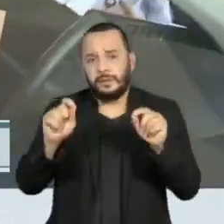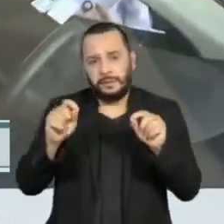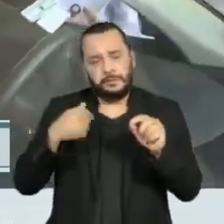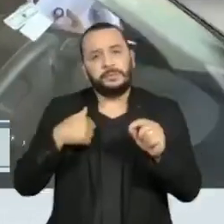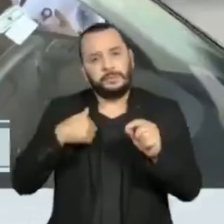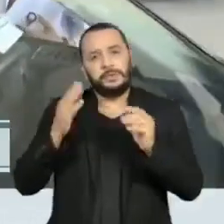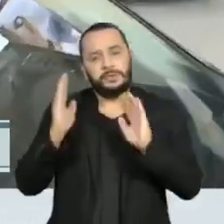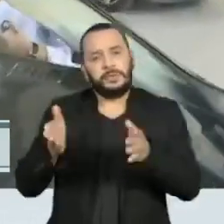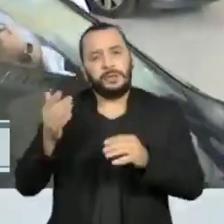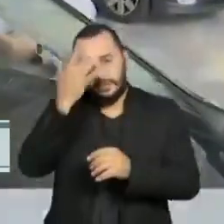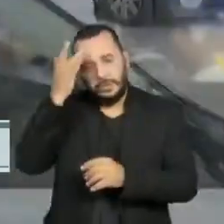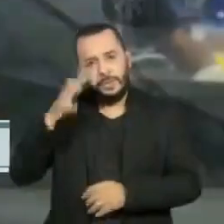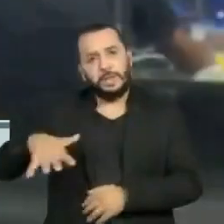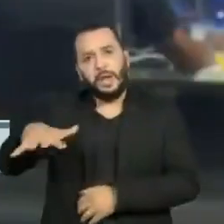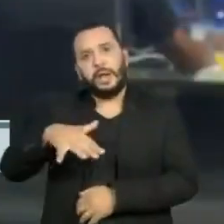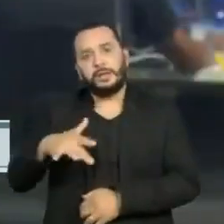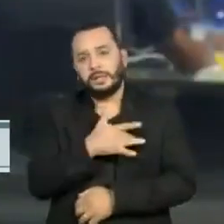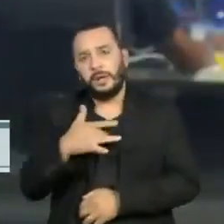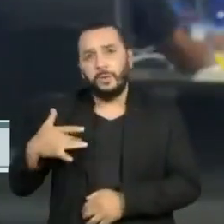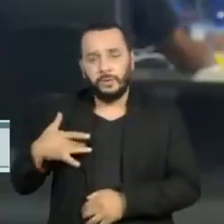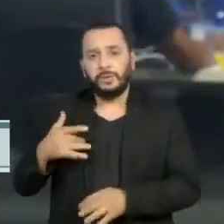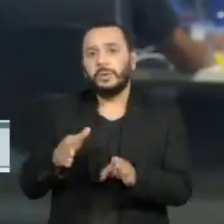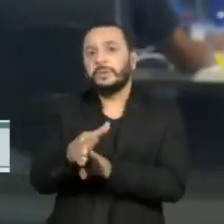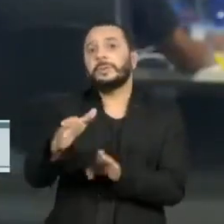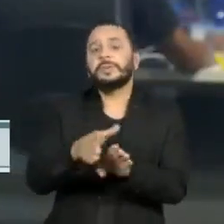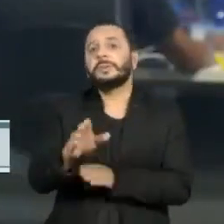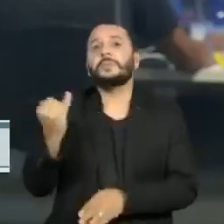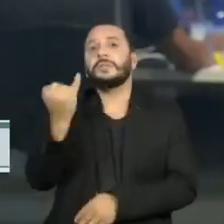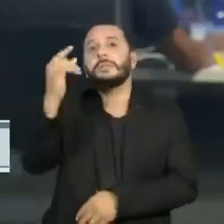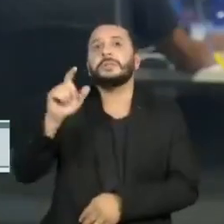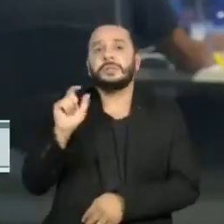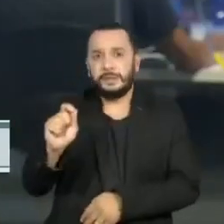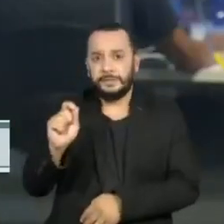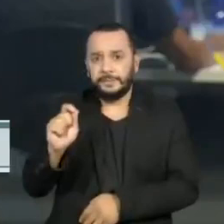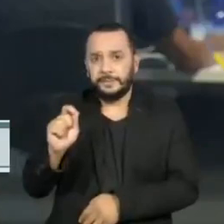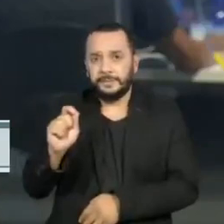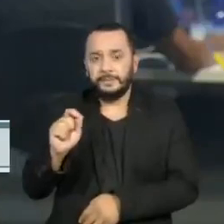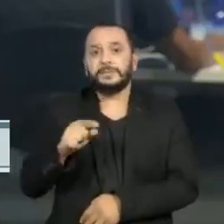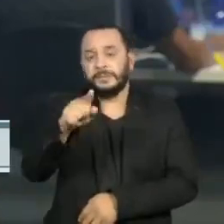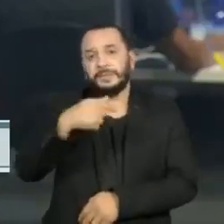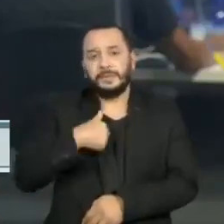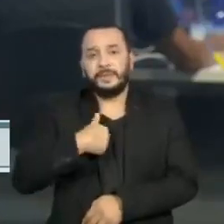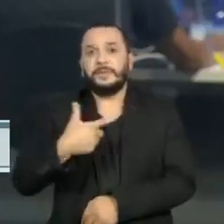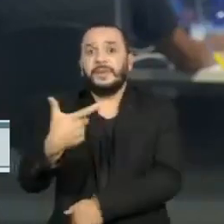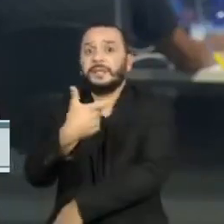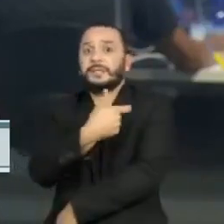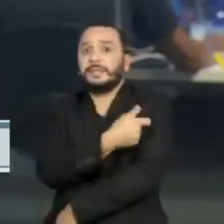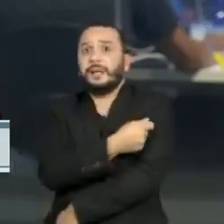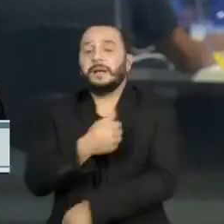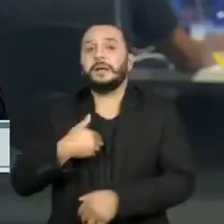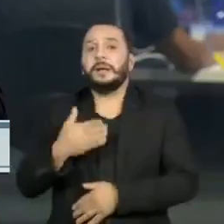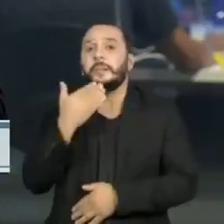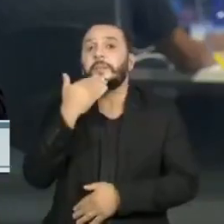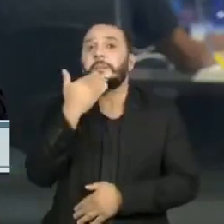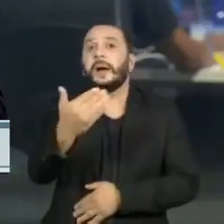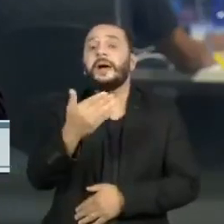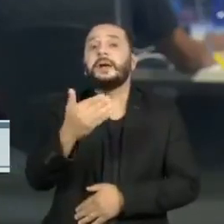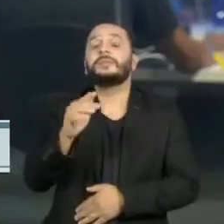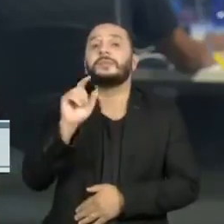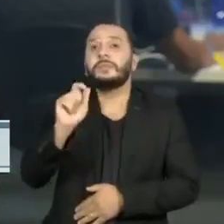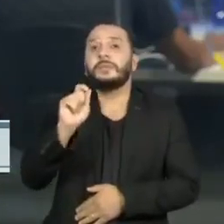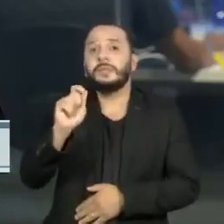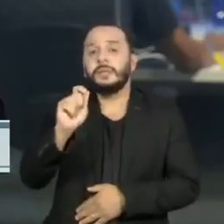autoridades sanitárias que deram uma recomendação importante. Quando você for se vacinar, peça que o